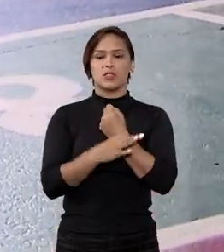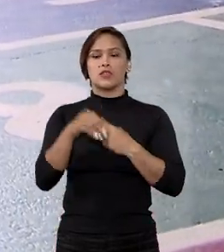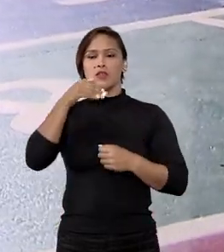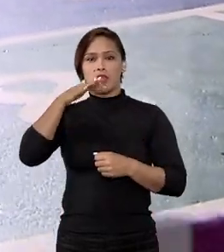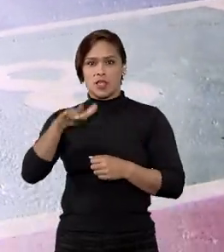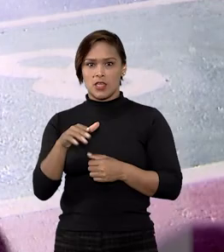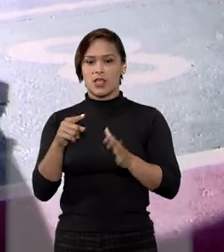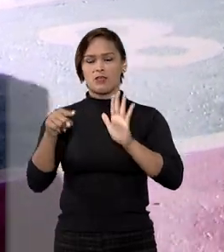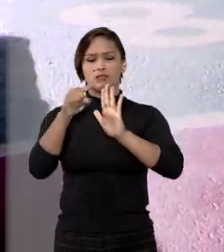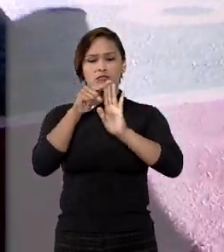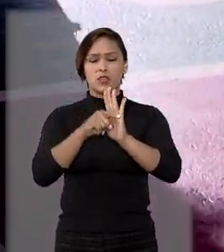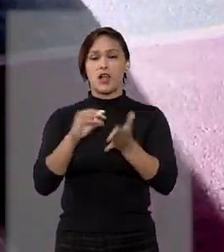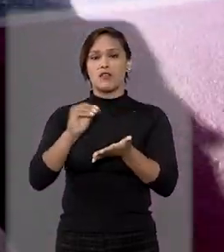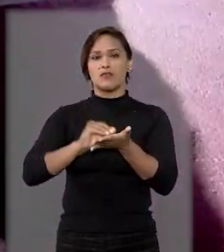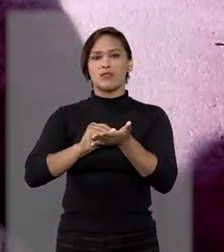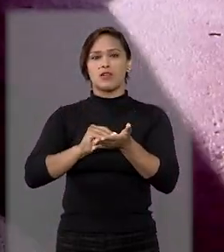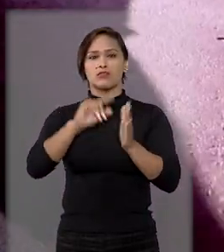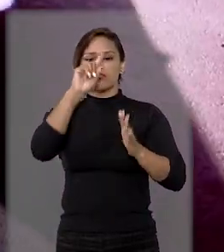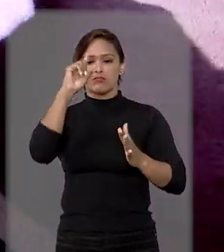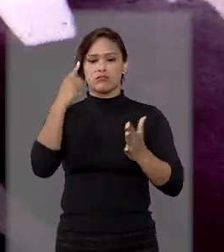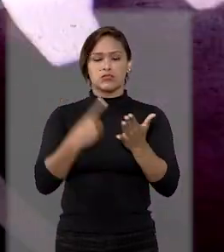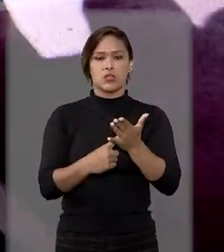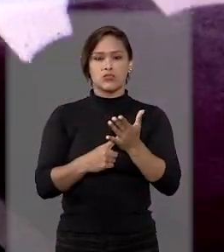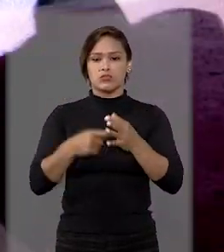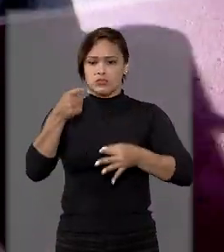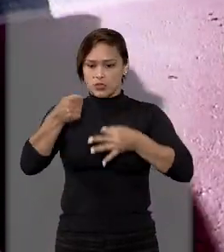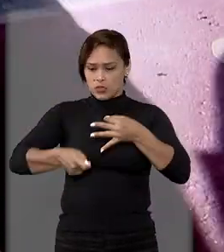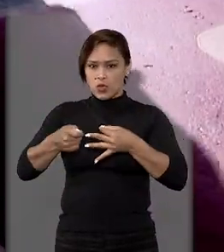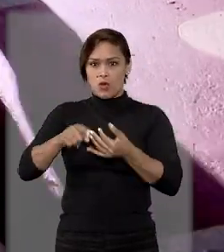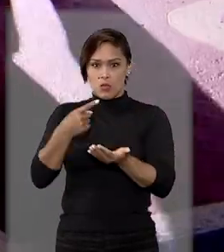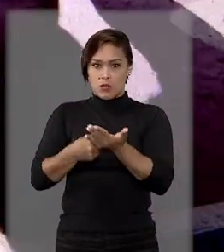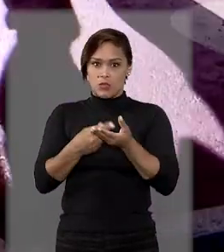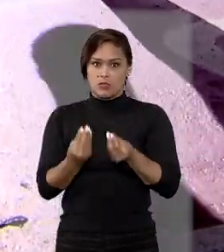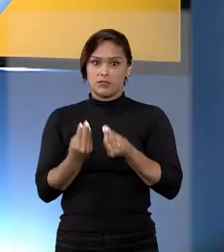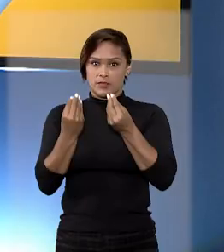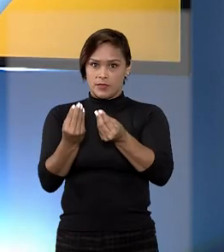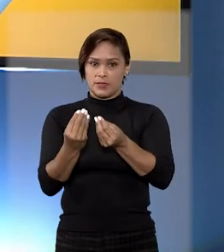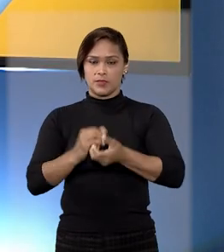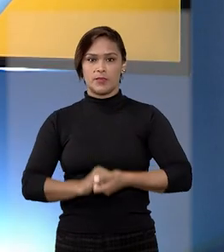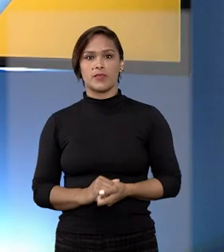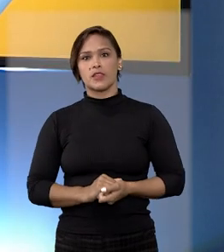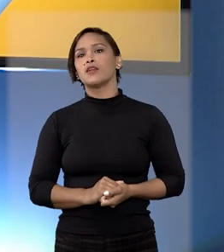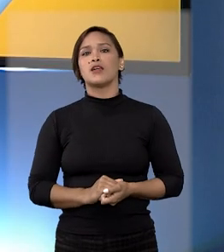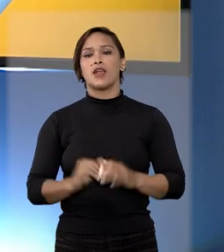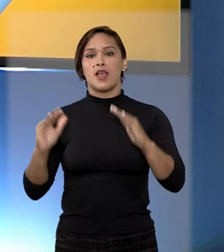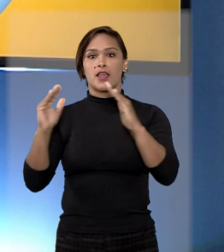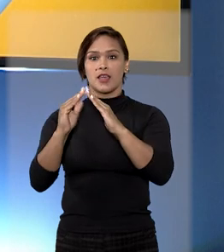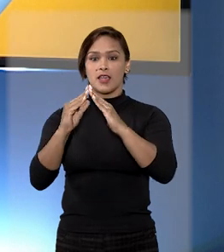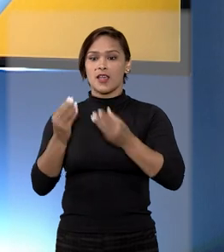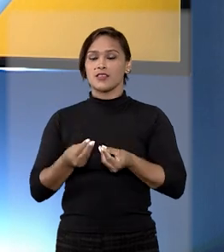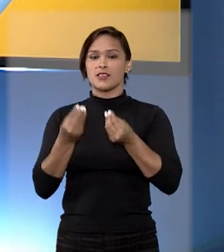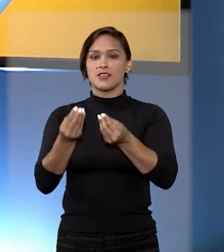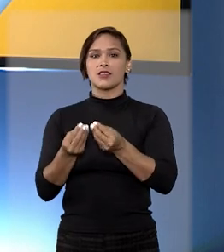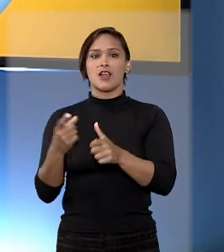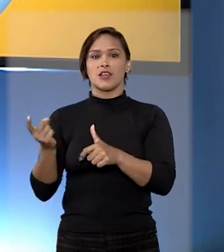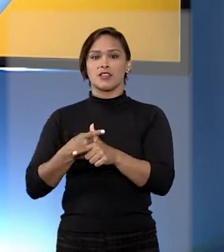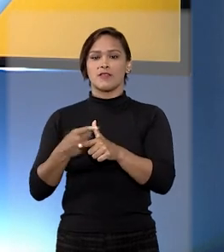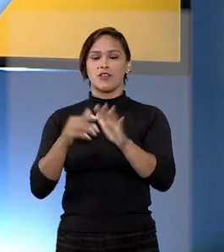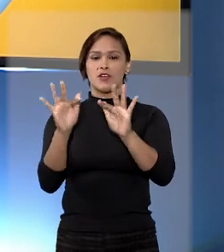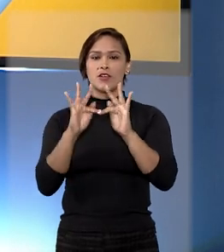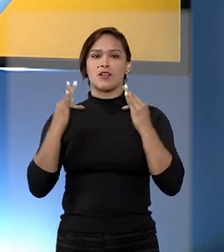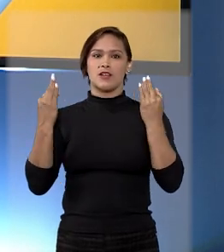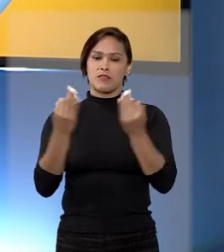descumprirem acordo judicial no qual se comprometeram a entregá-la. Imóvel cedido pelo devedor à sua